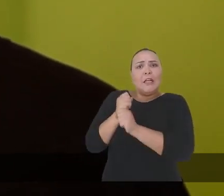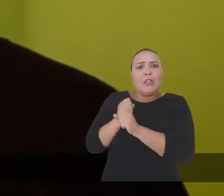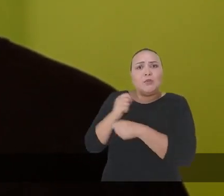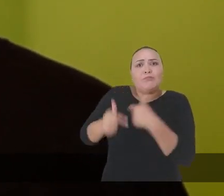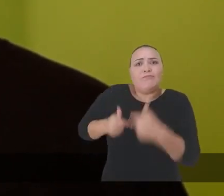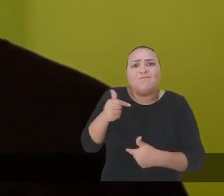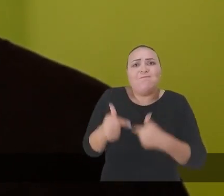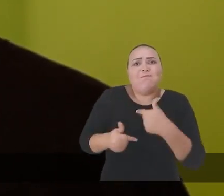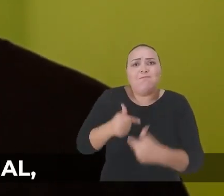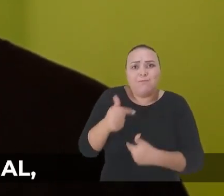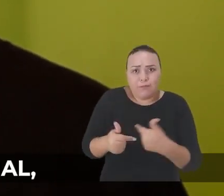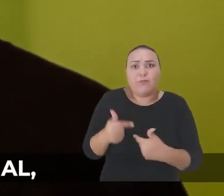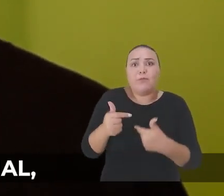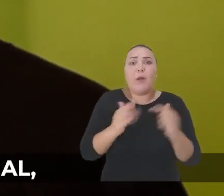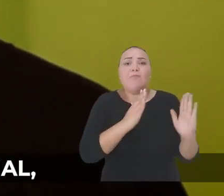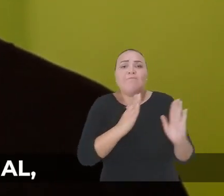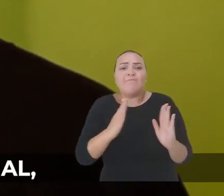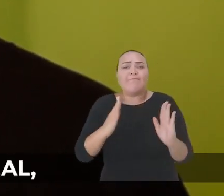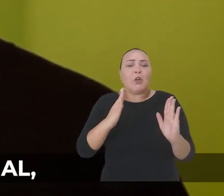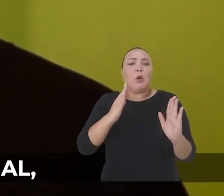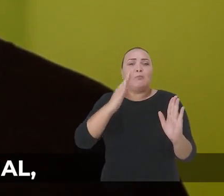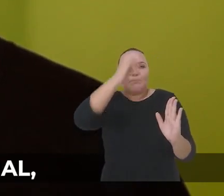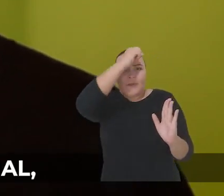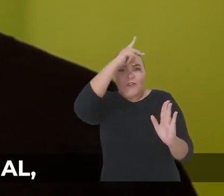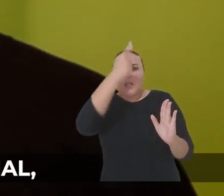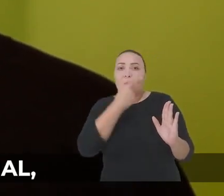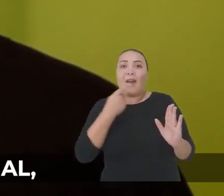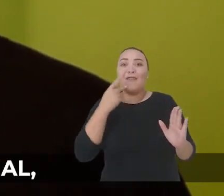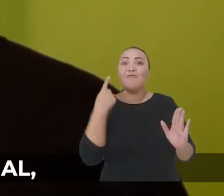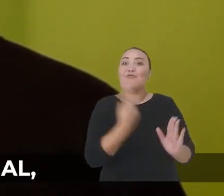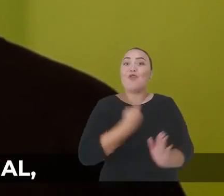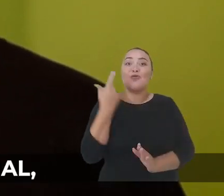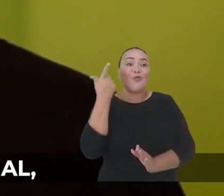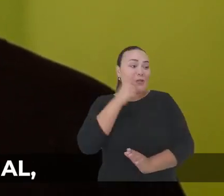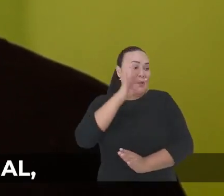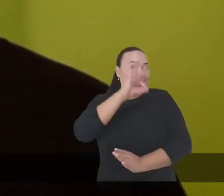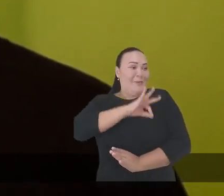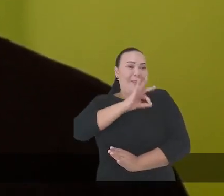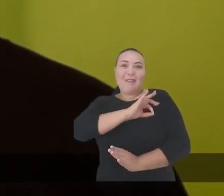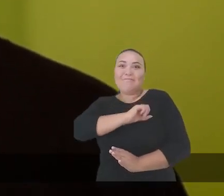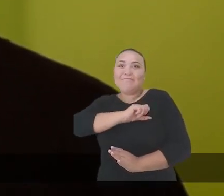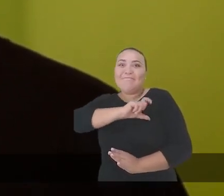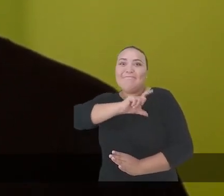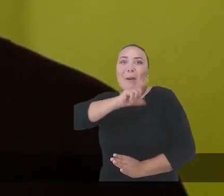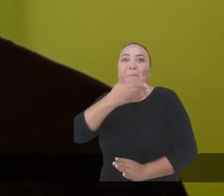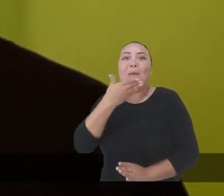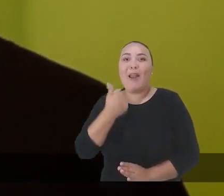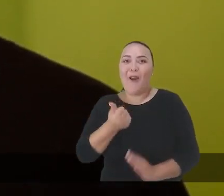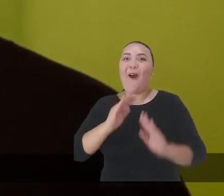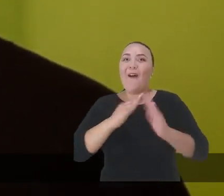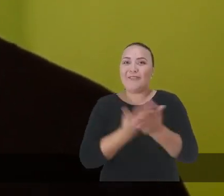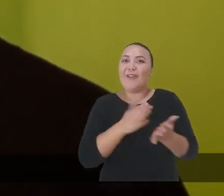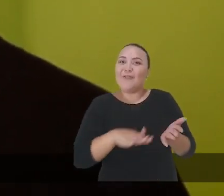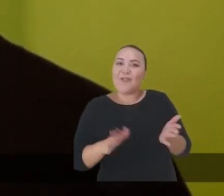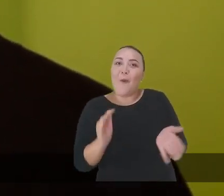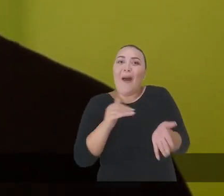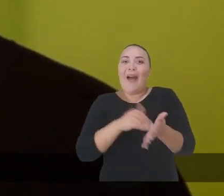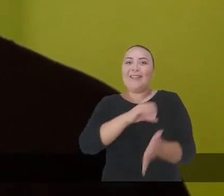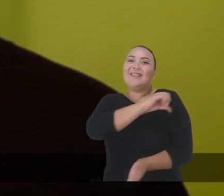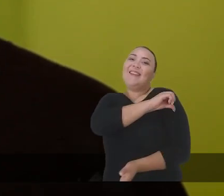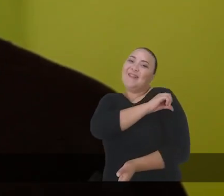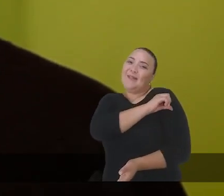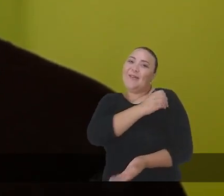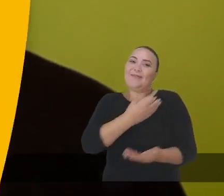prefeito Calil que nós conseguimos uma melhoria salarial em relação à educação infantil, ao ensino fundamental.